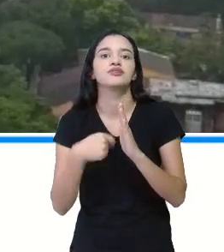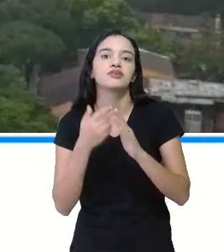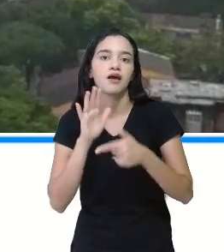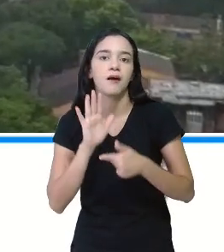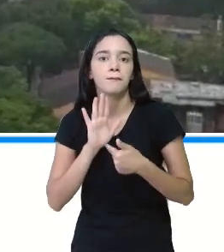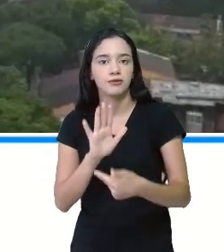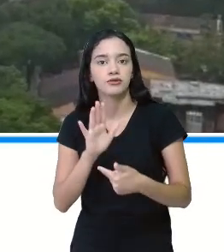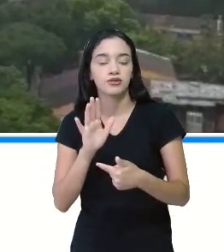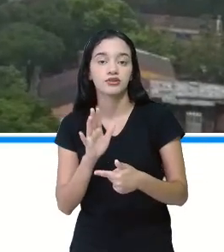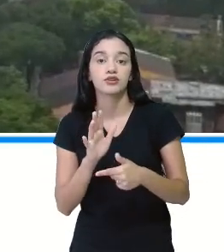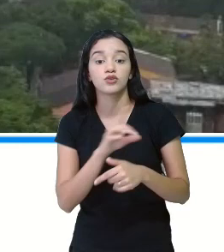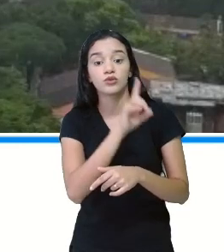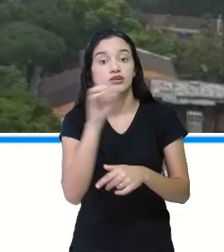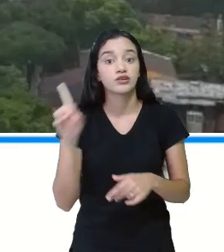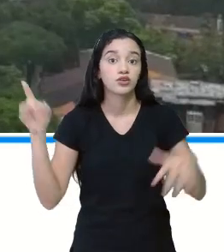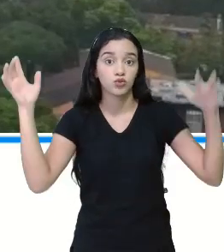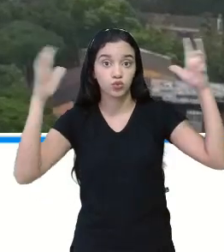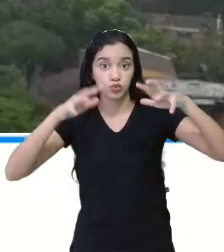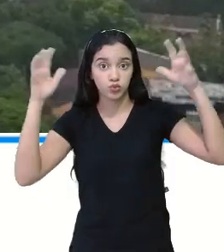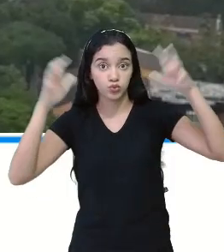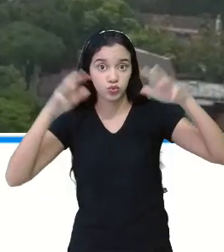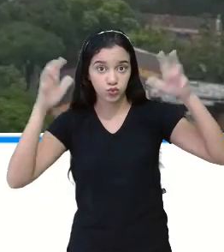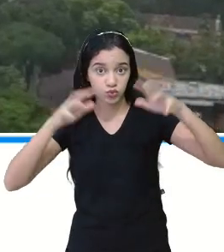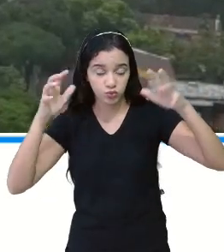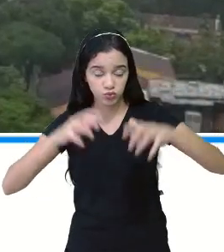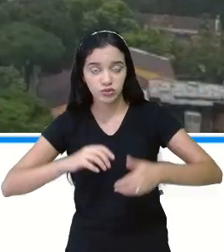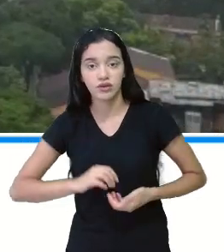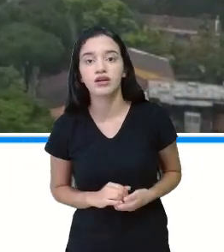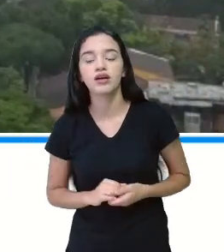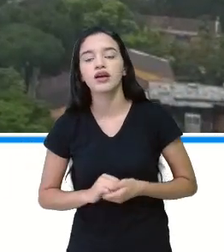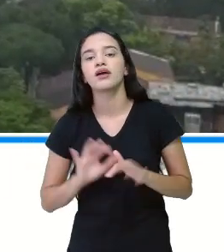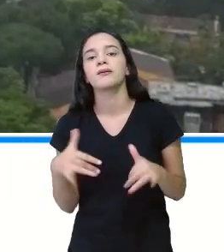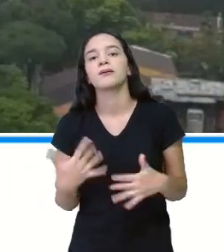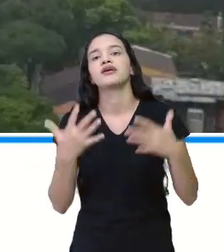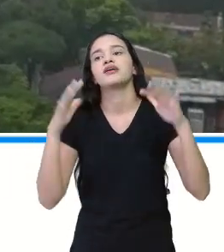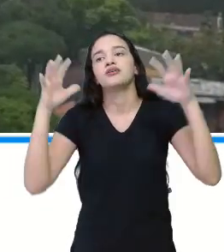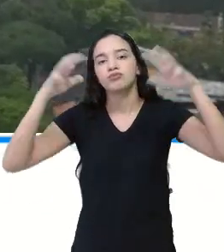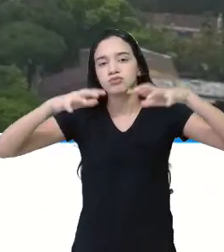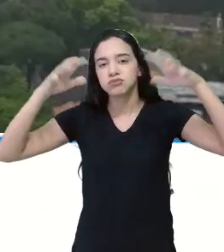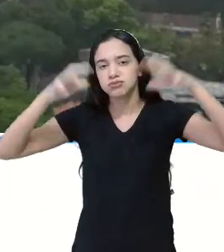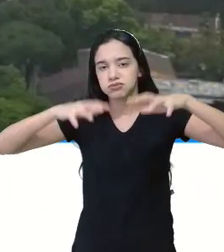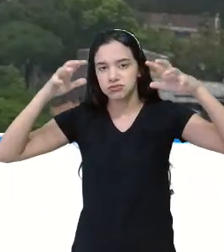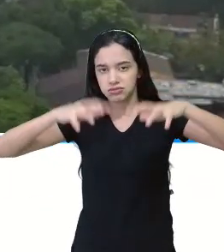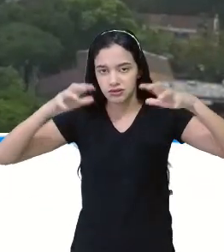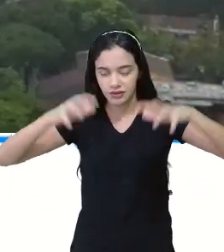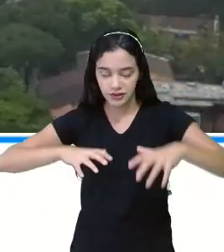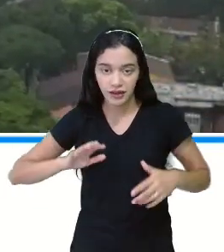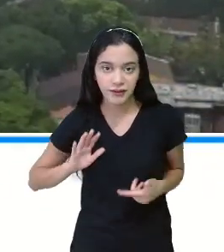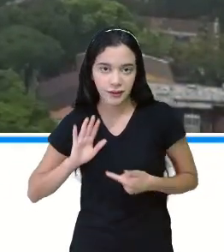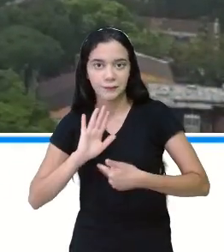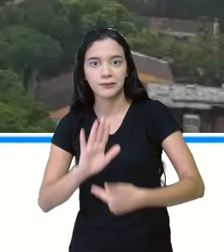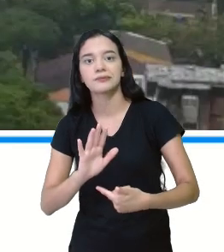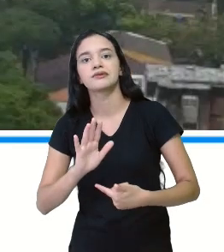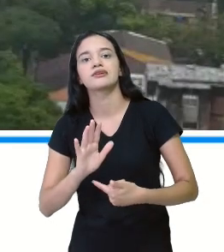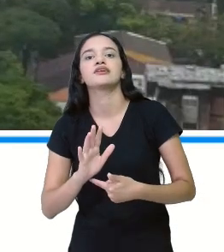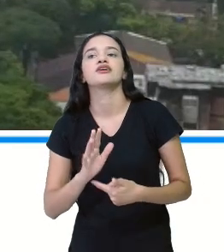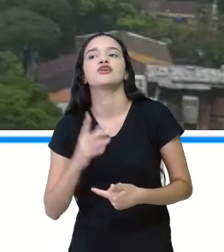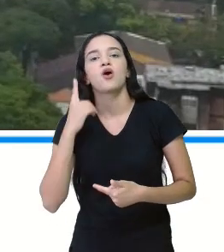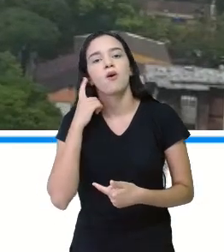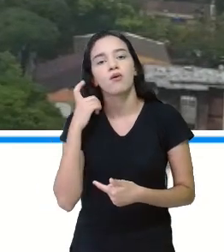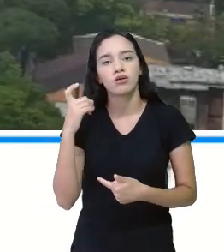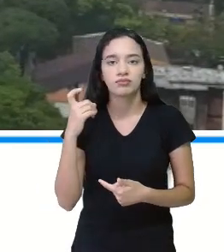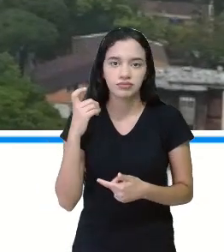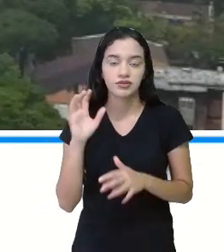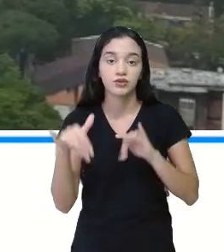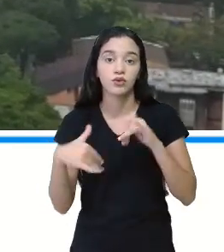um dia chuvoso, né? Assim, bem nublado. E sim, está mostrando aí um barulho de